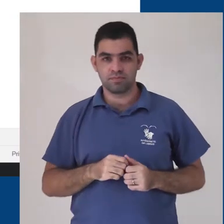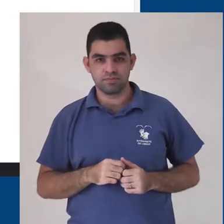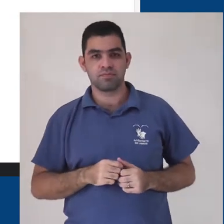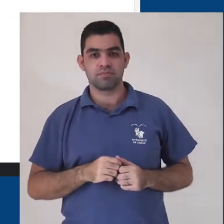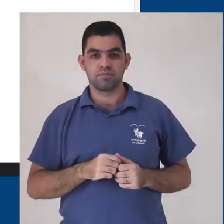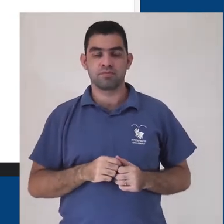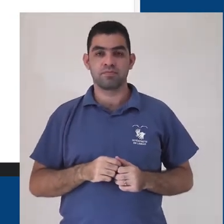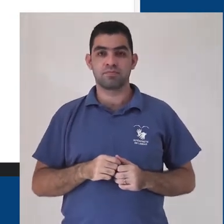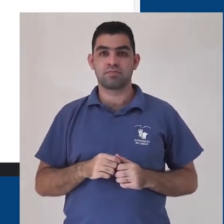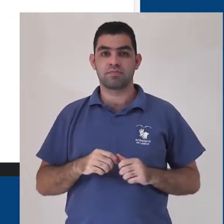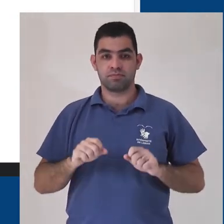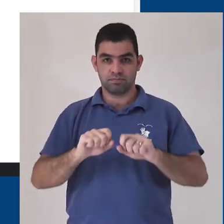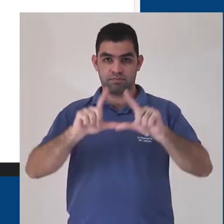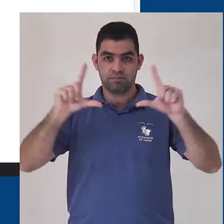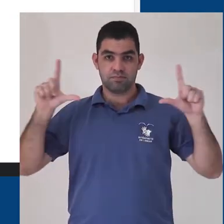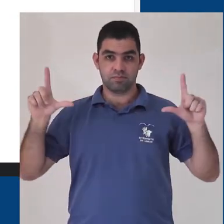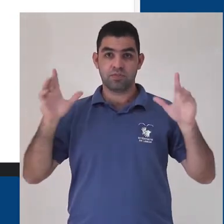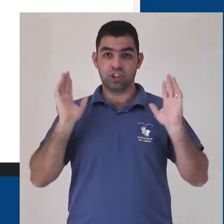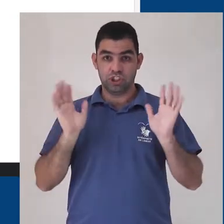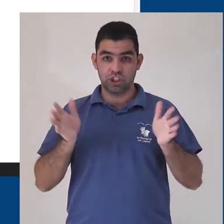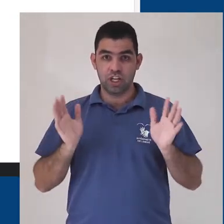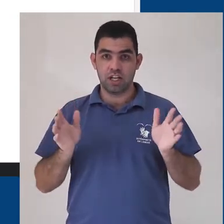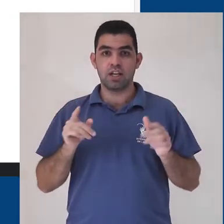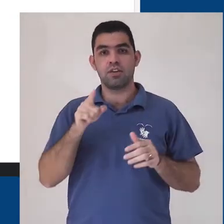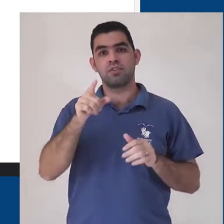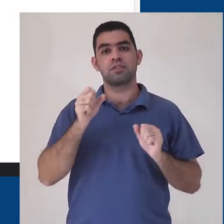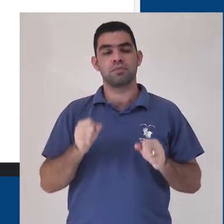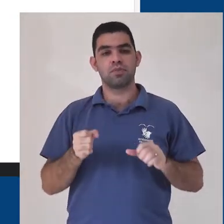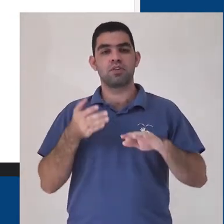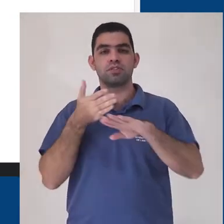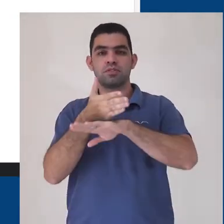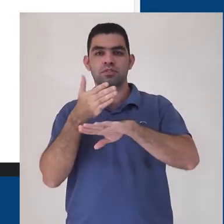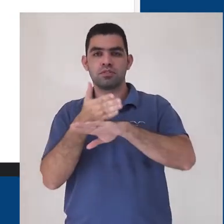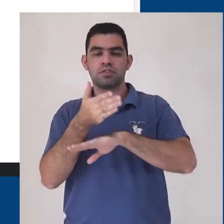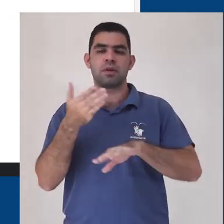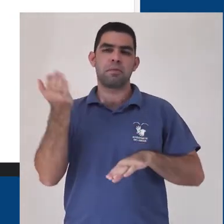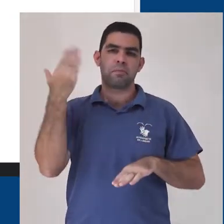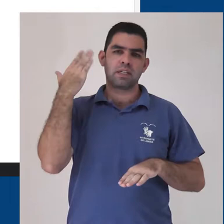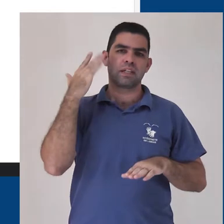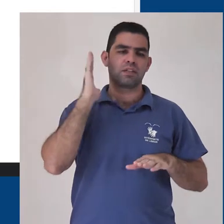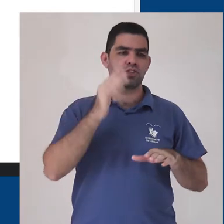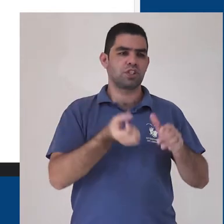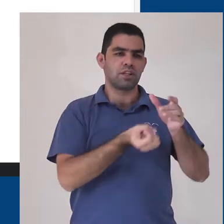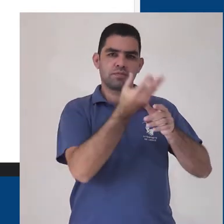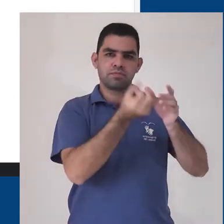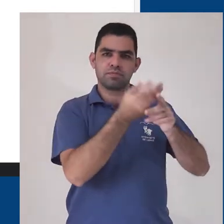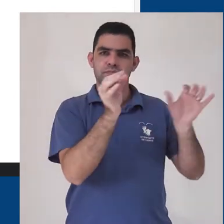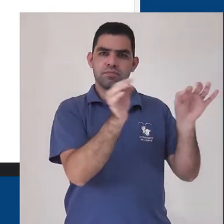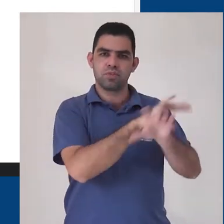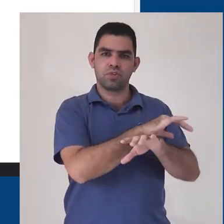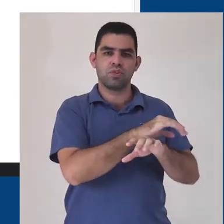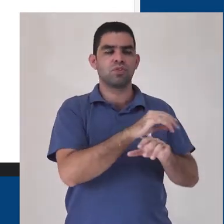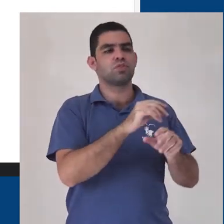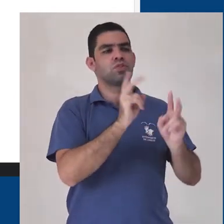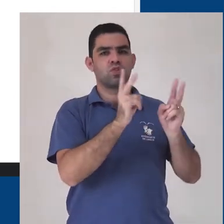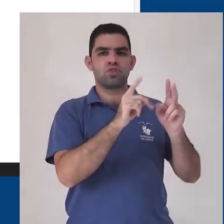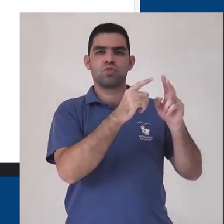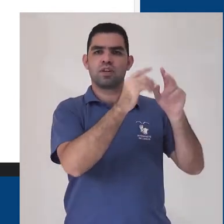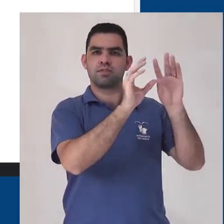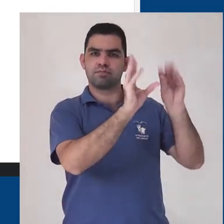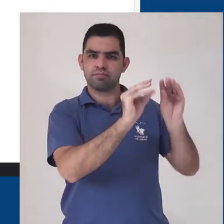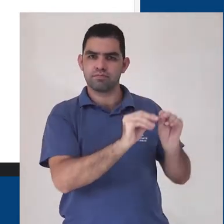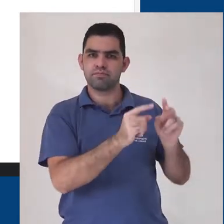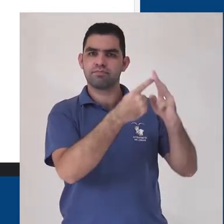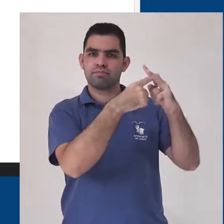Ao chegar na página do aplicativo, você poderá acessar outros jamboards já criados e continuar editando eles, mas